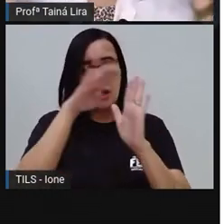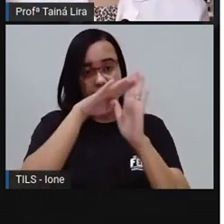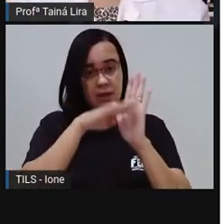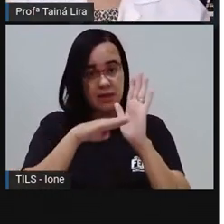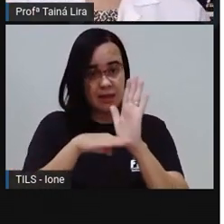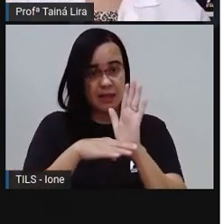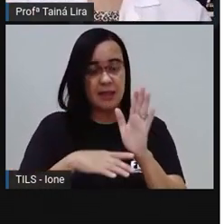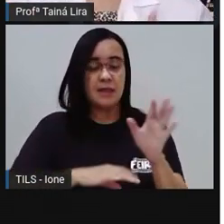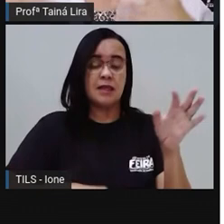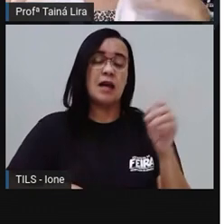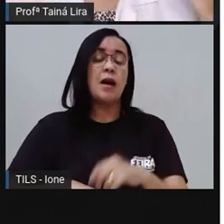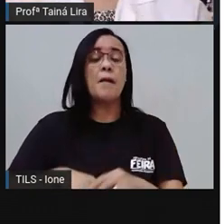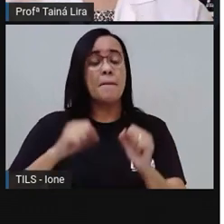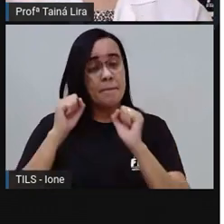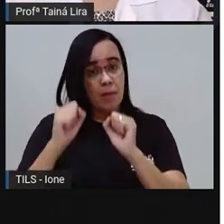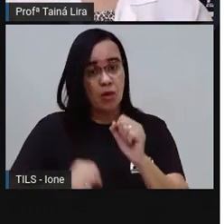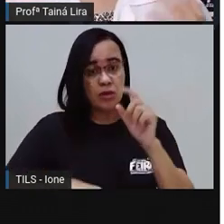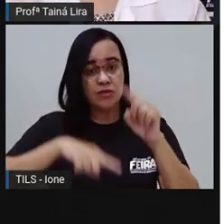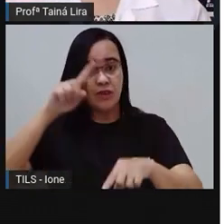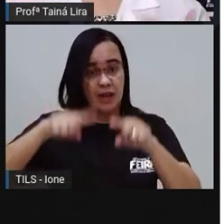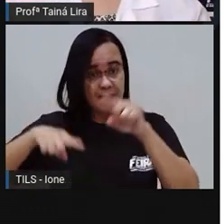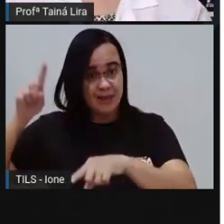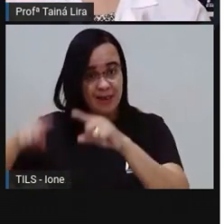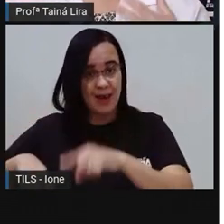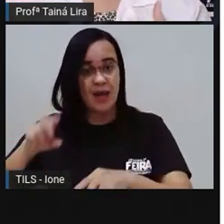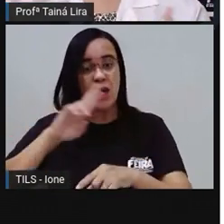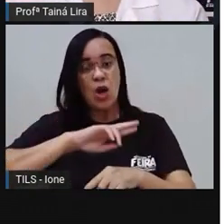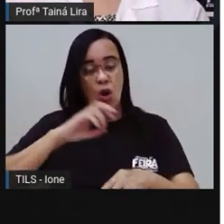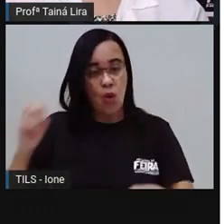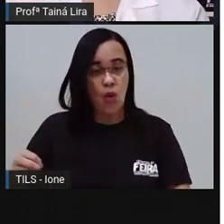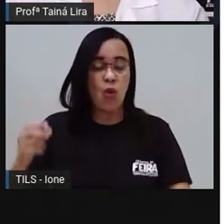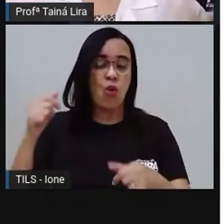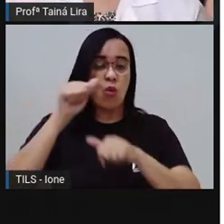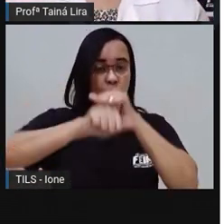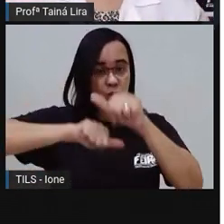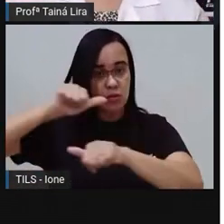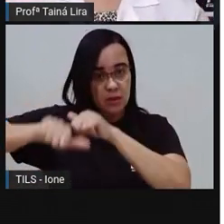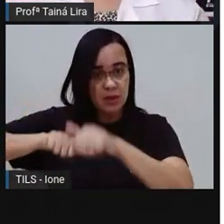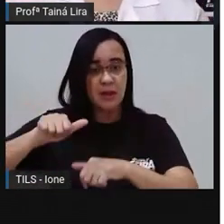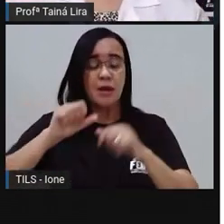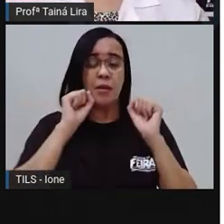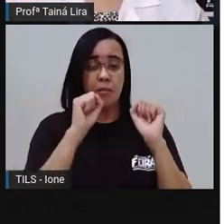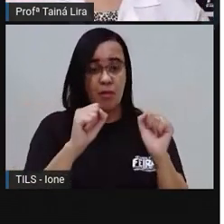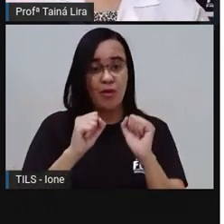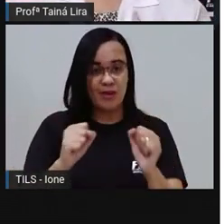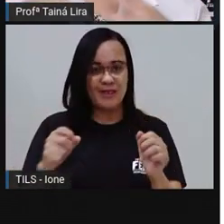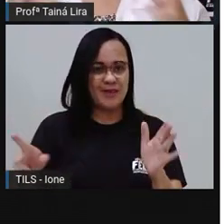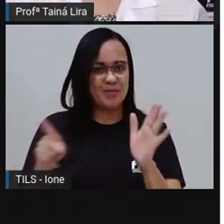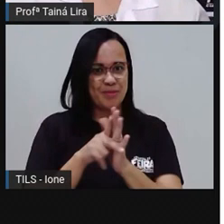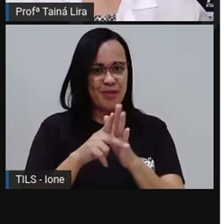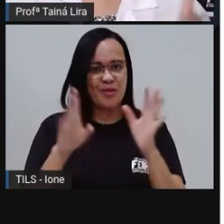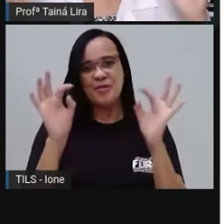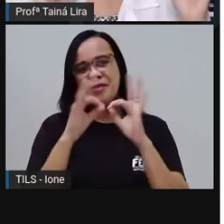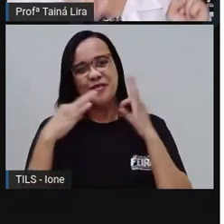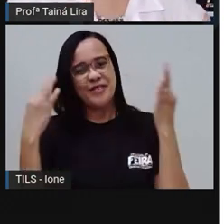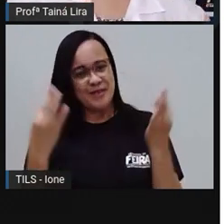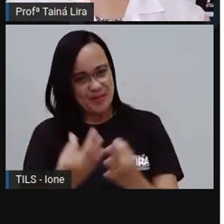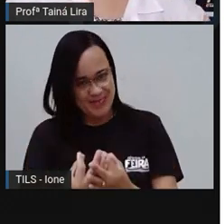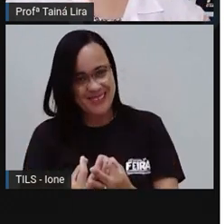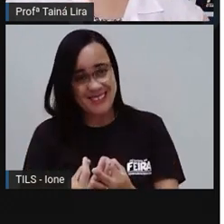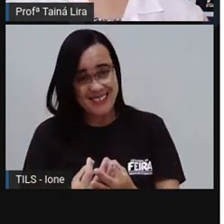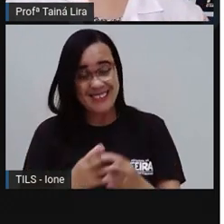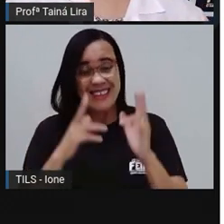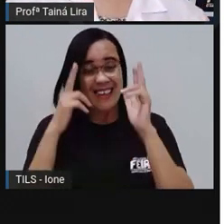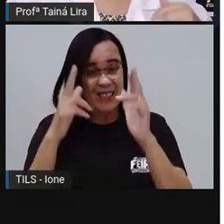Substituições Variações Então já tem o toque Às vezes já tem o toque Aí da sua família Não é verdade? Já tem aí o segredinho Que sua mãe